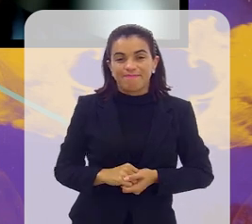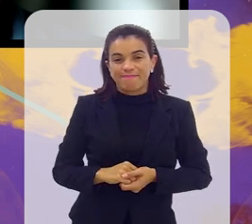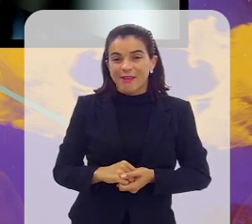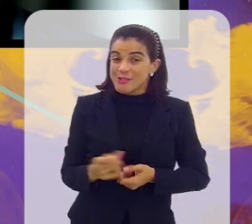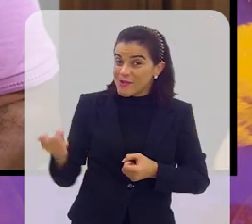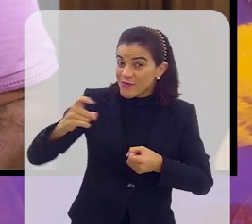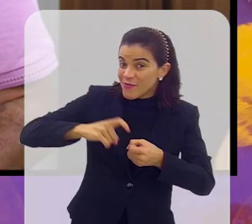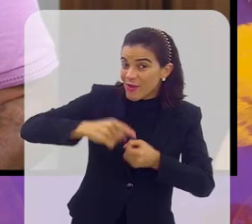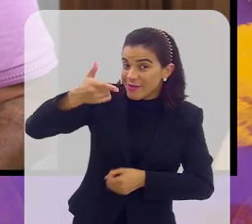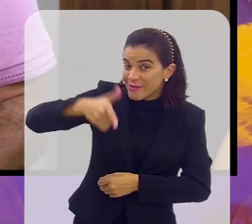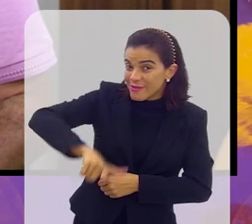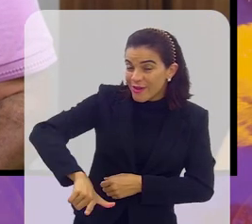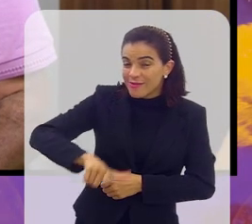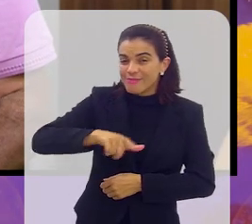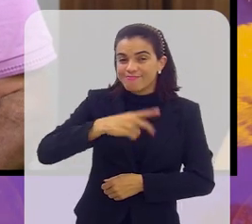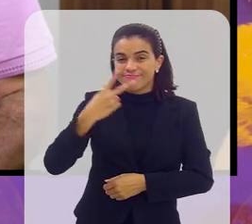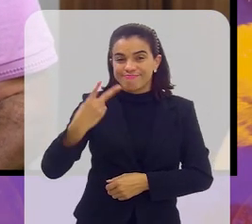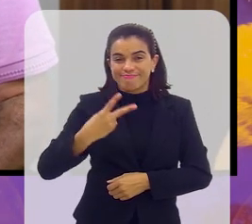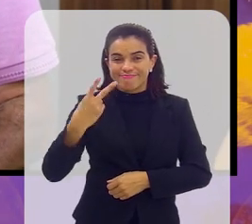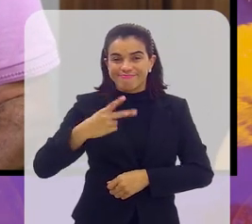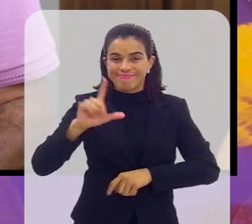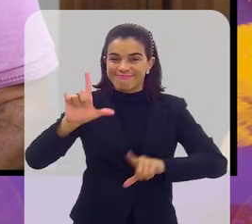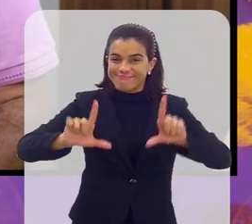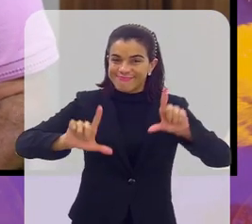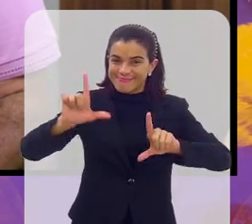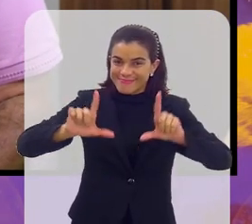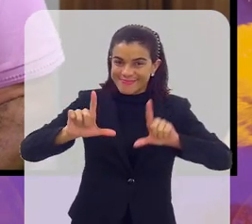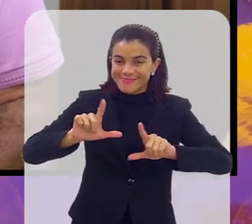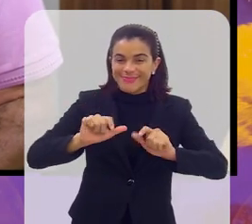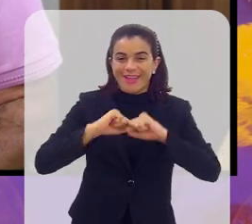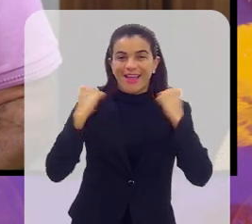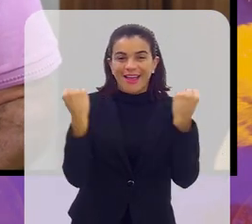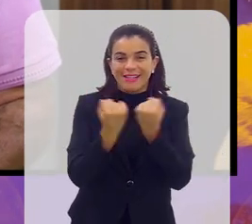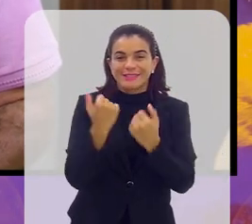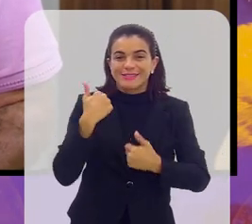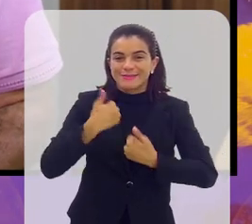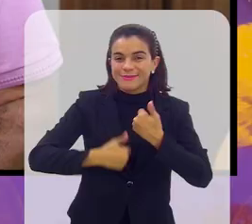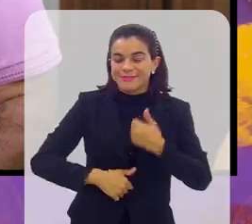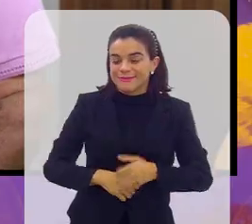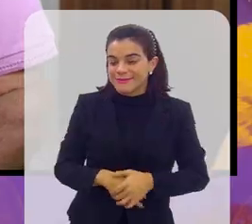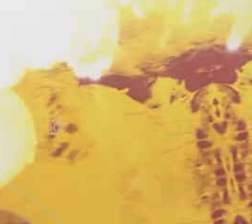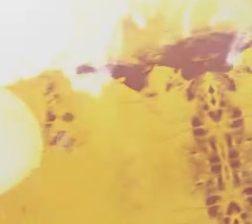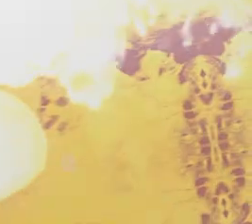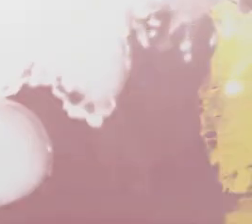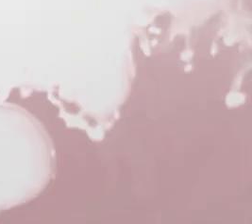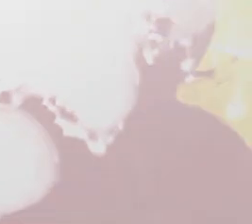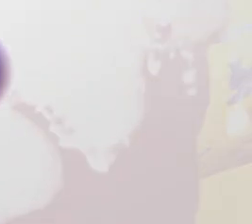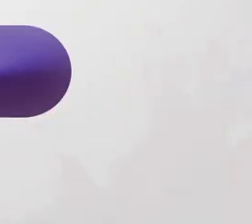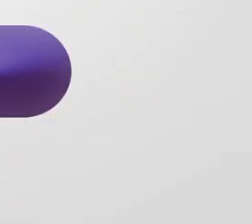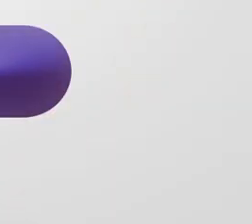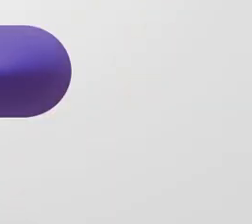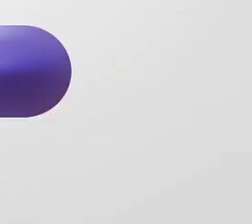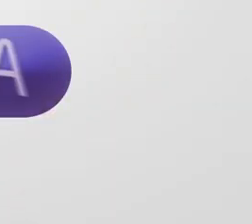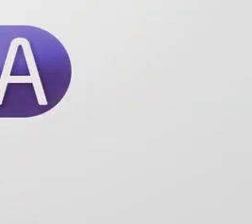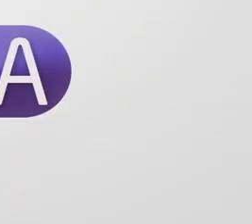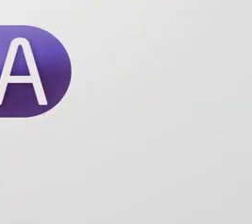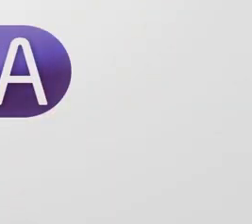favelas, já já nós vamos voltar na segunda parte do Arena Esportiva. da aja